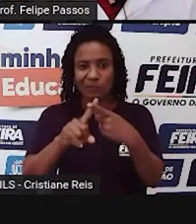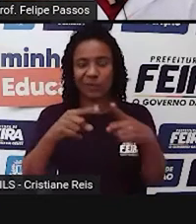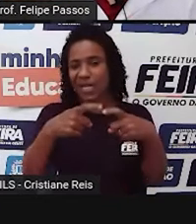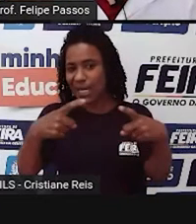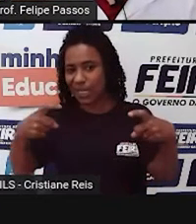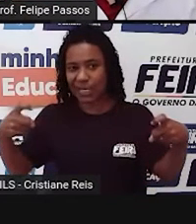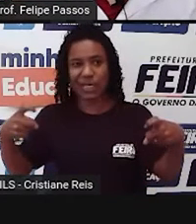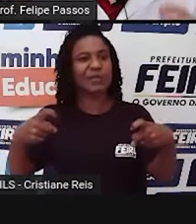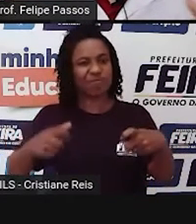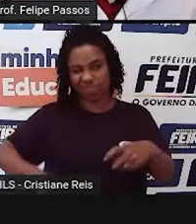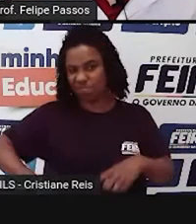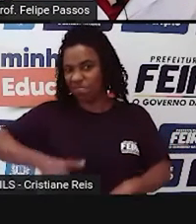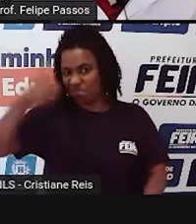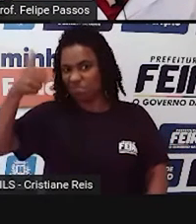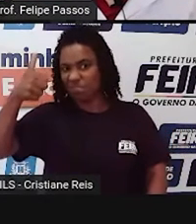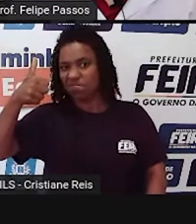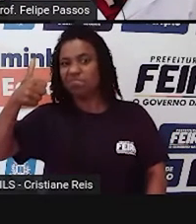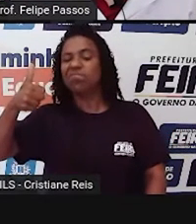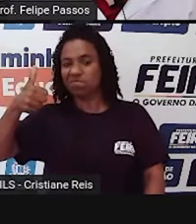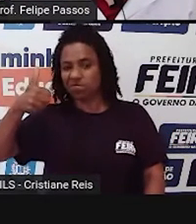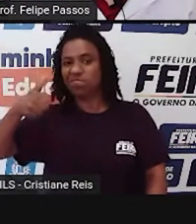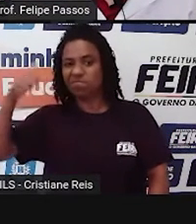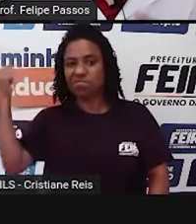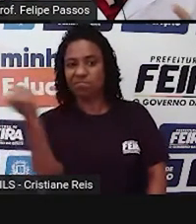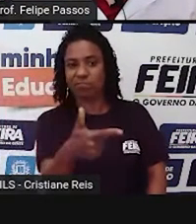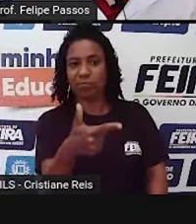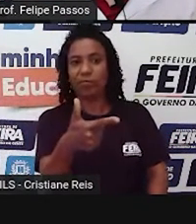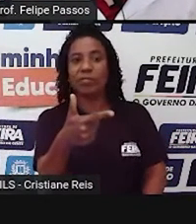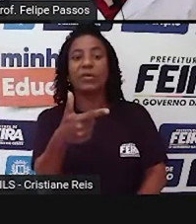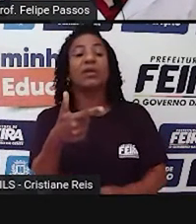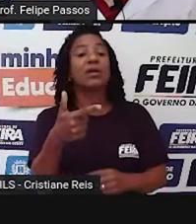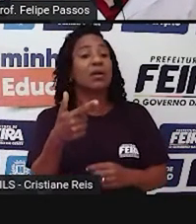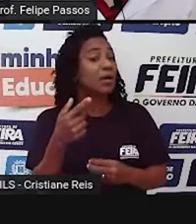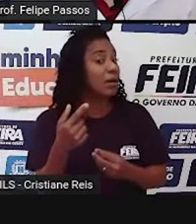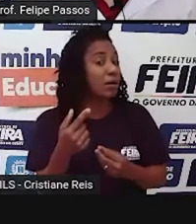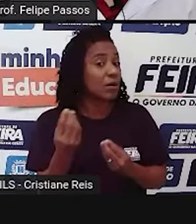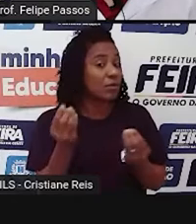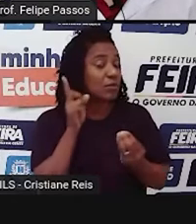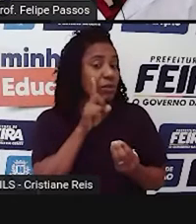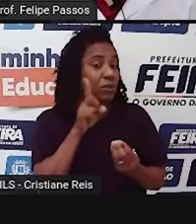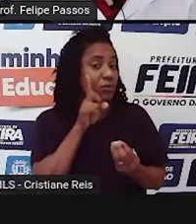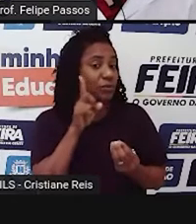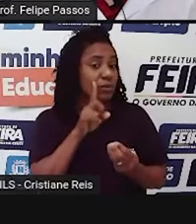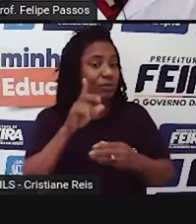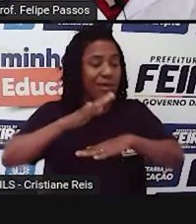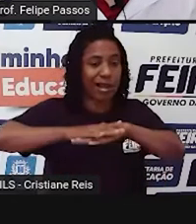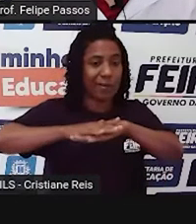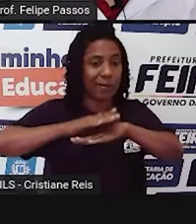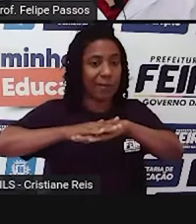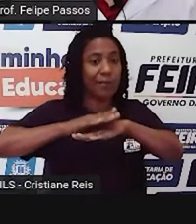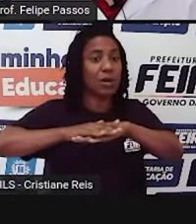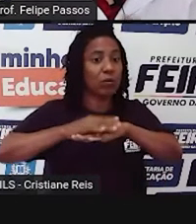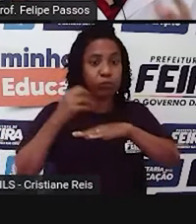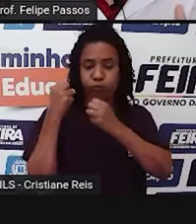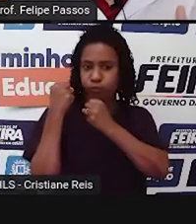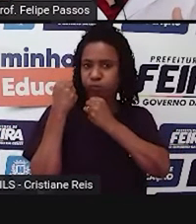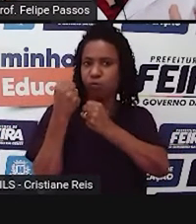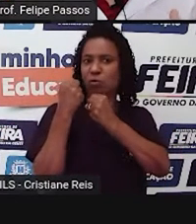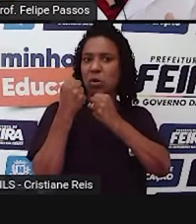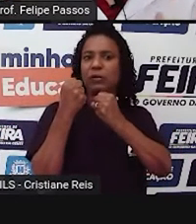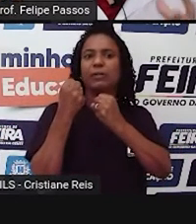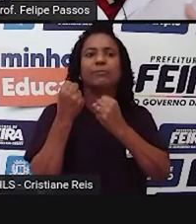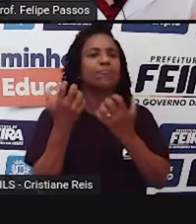saindo como grande vencedor. E aí, para demonstrar esse poder, essa grande